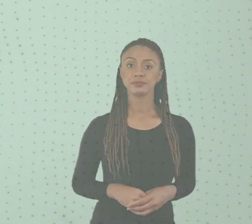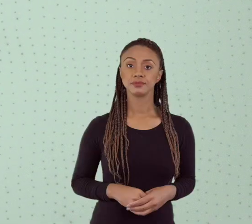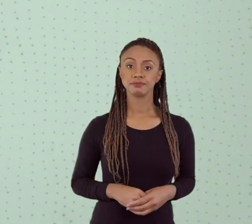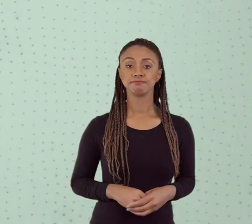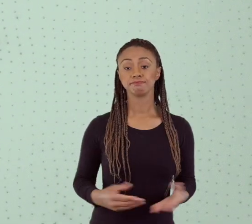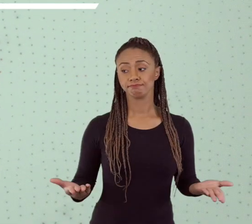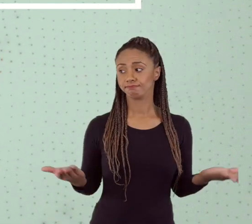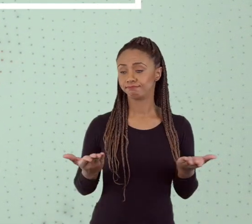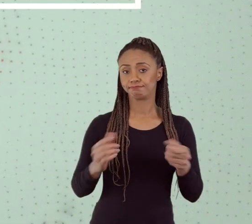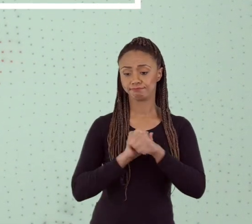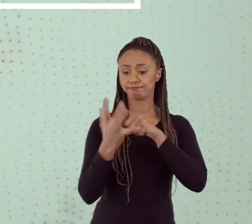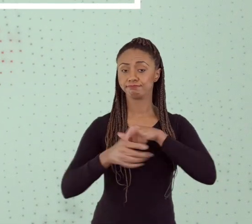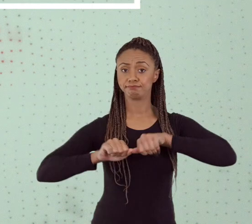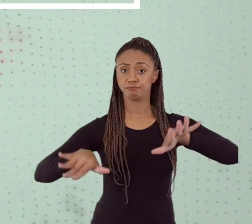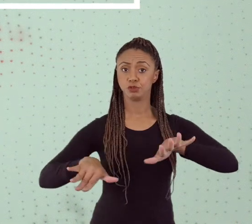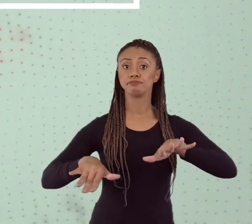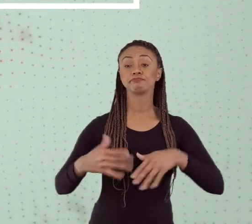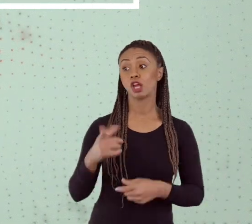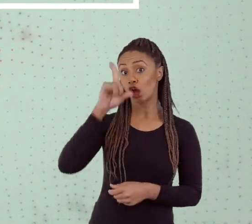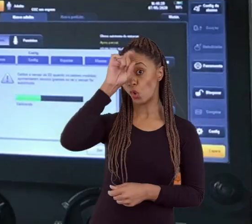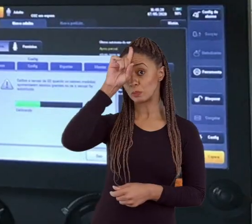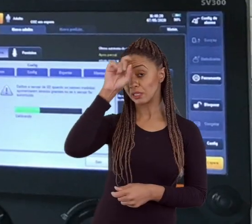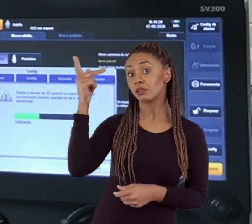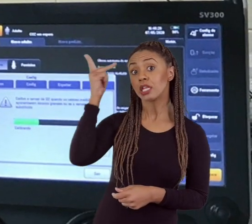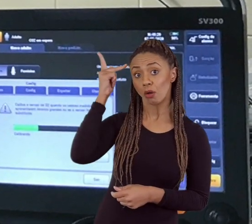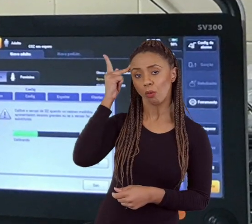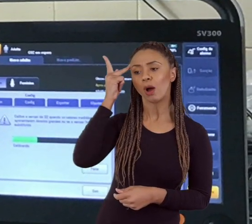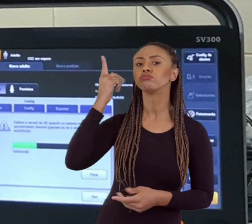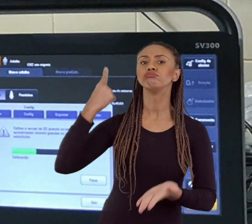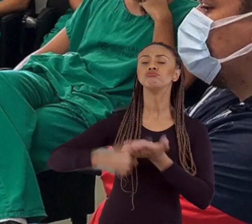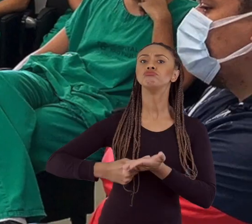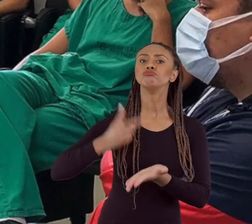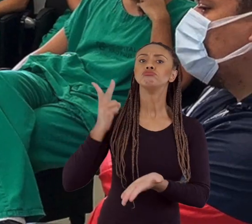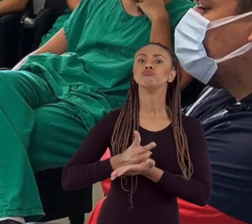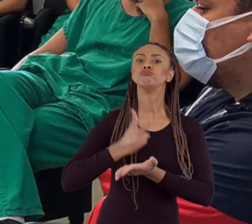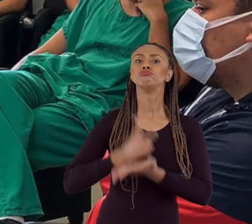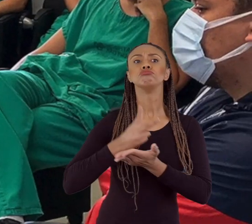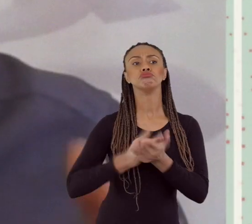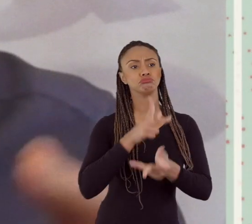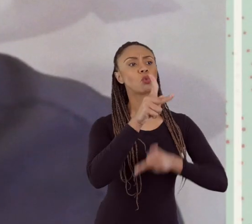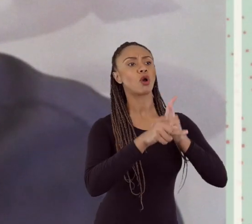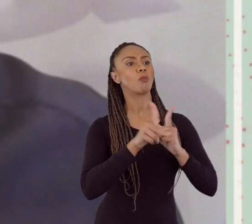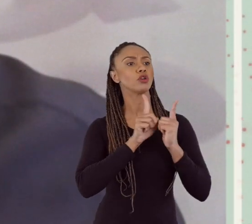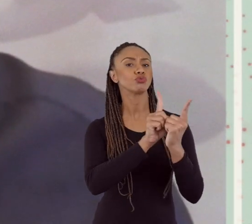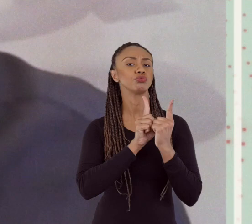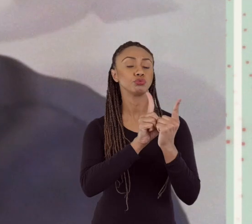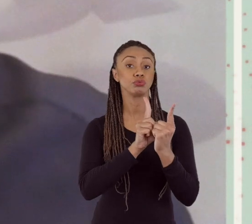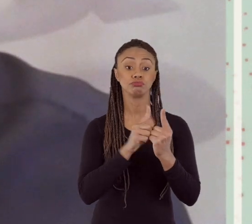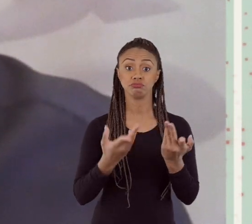Com essa pandemia, o Hospital São Paulo manteve o seu compromisso com a população. Estar